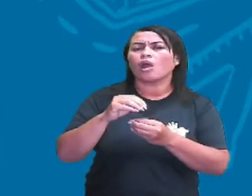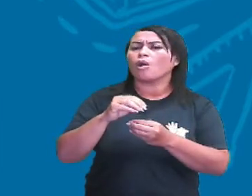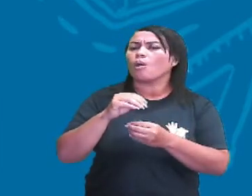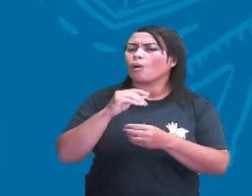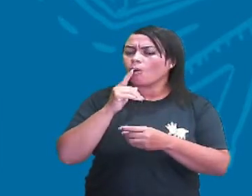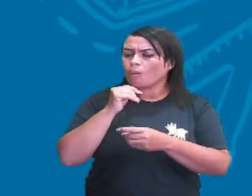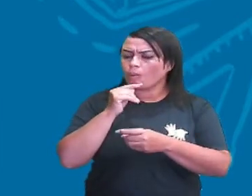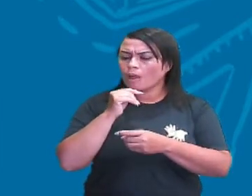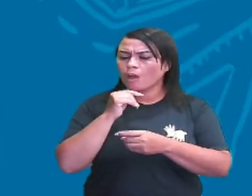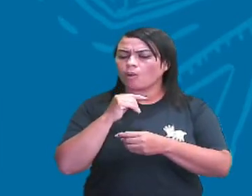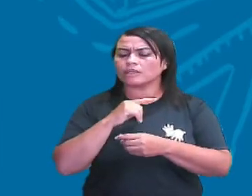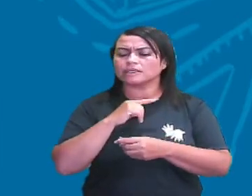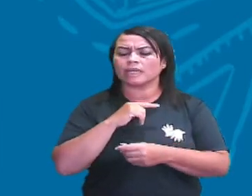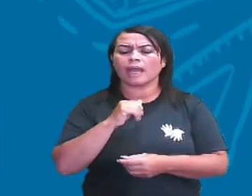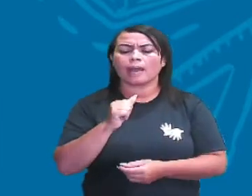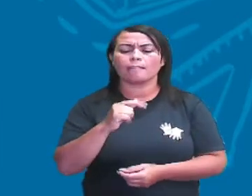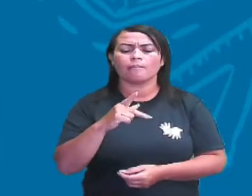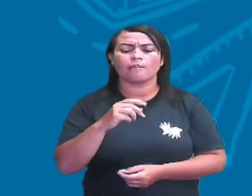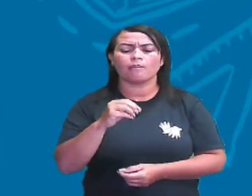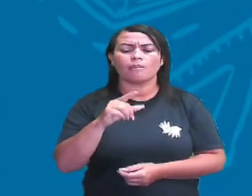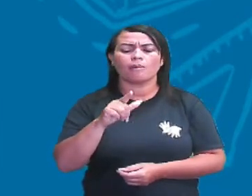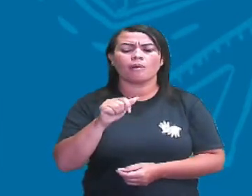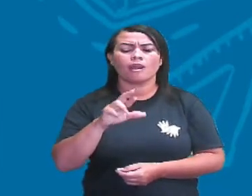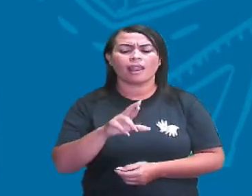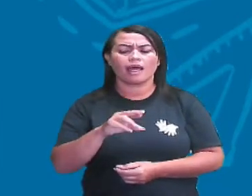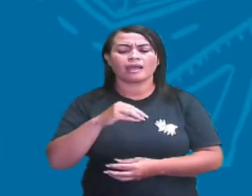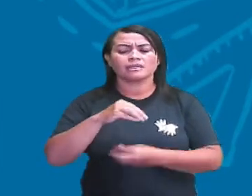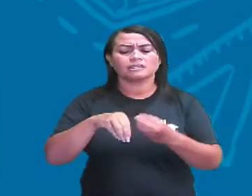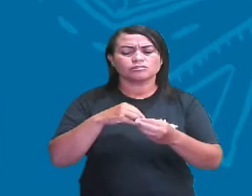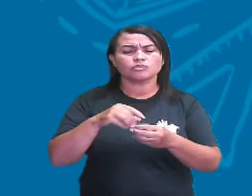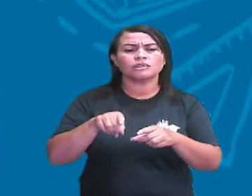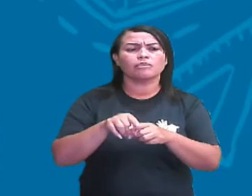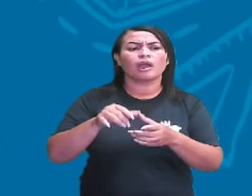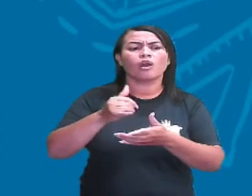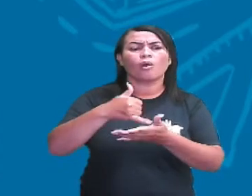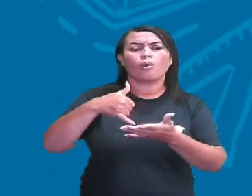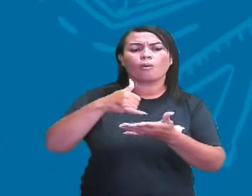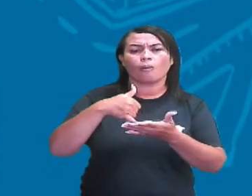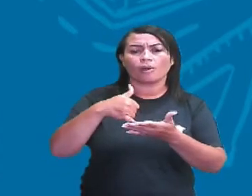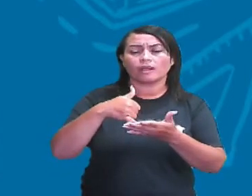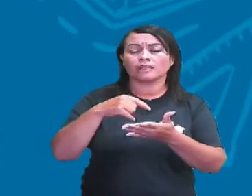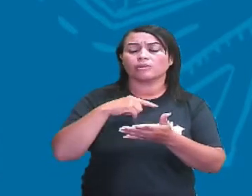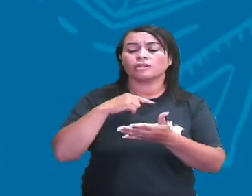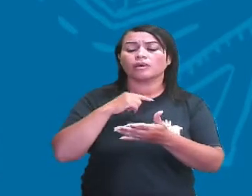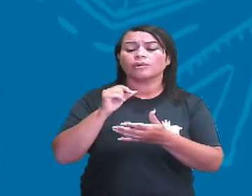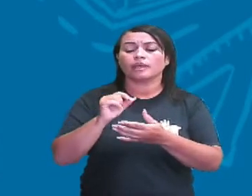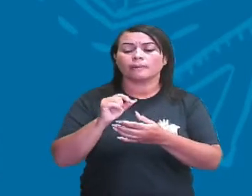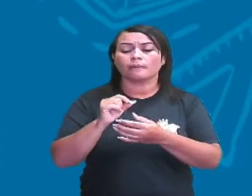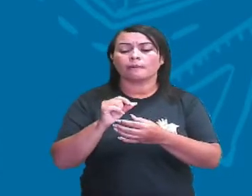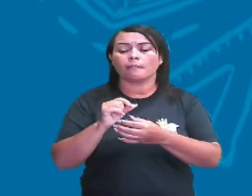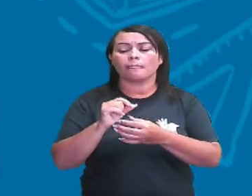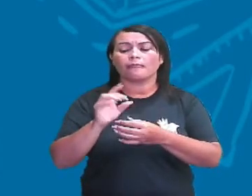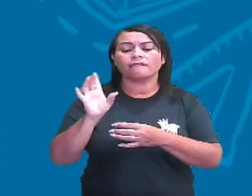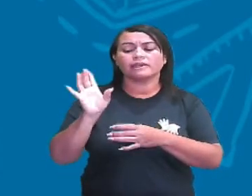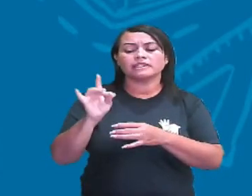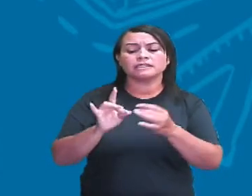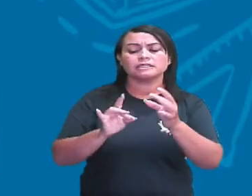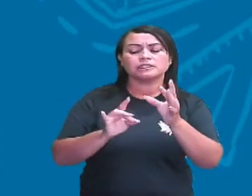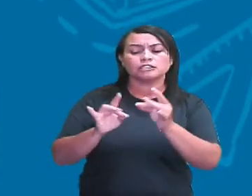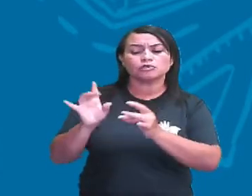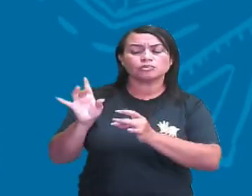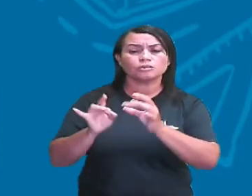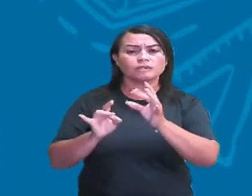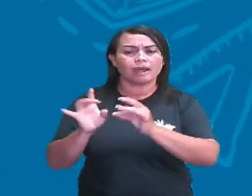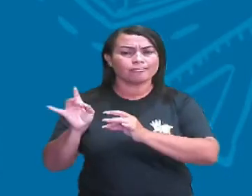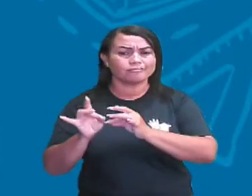apolar, que se mistura com gorduras, como óleo. Então, essa ponta apolar dele vai se grudar com